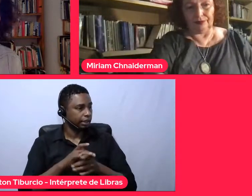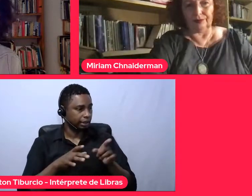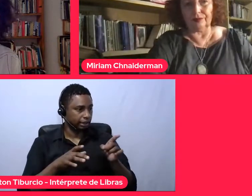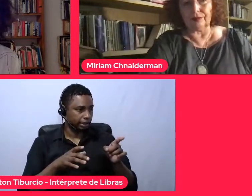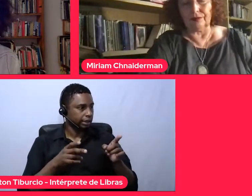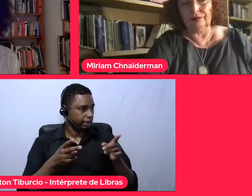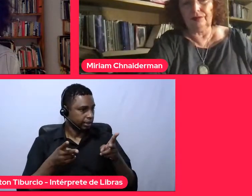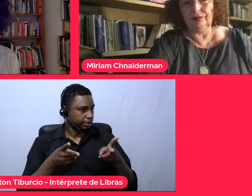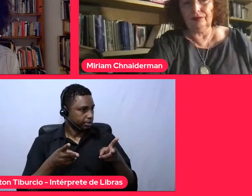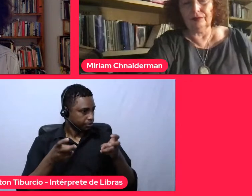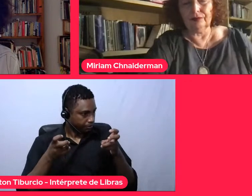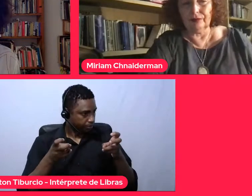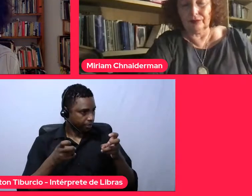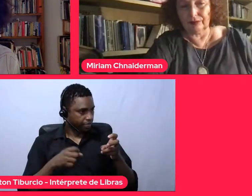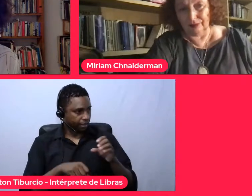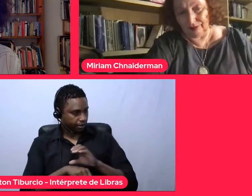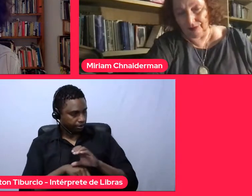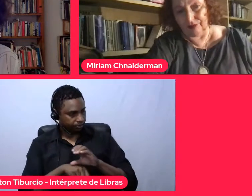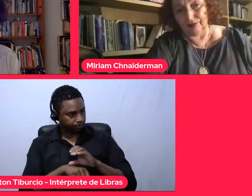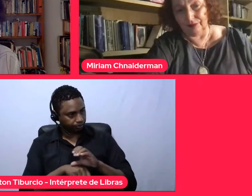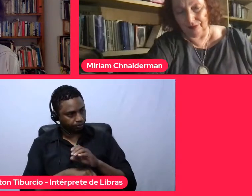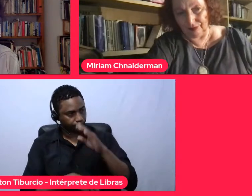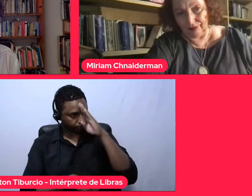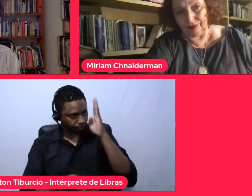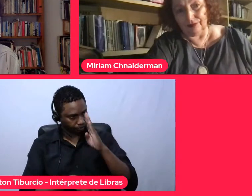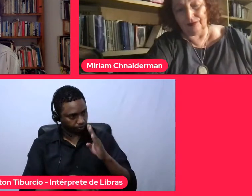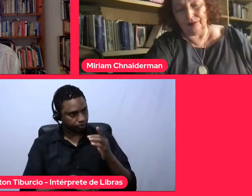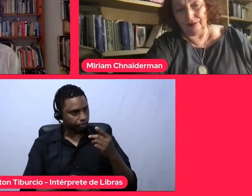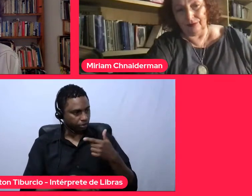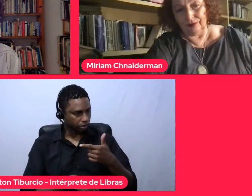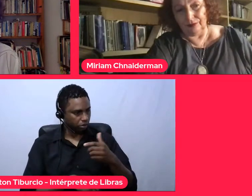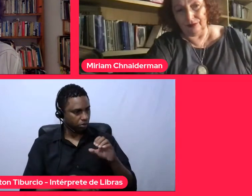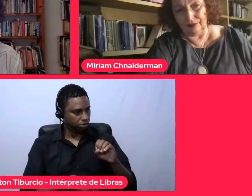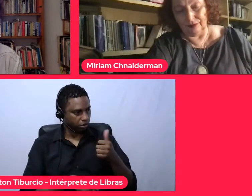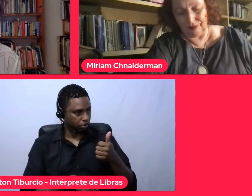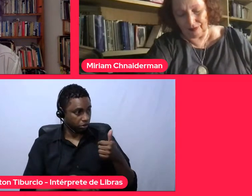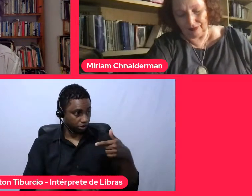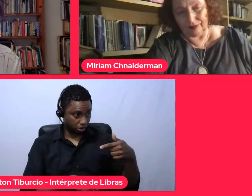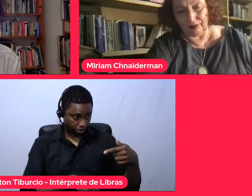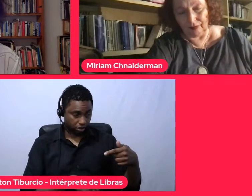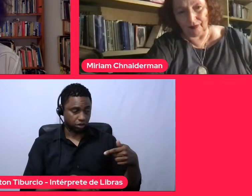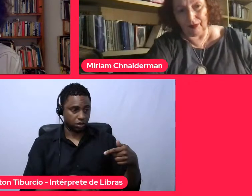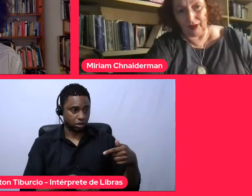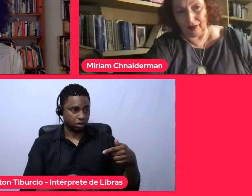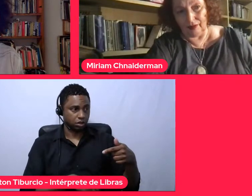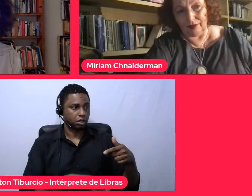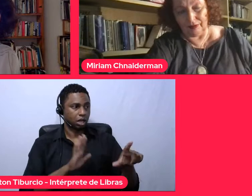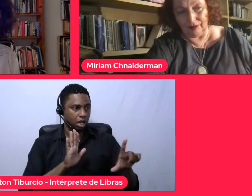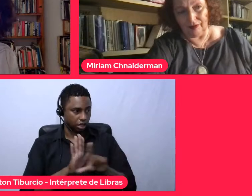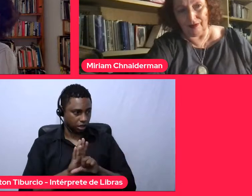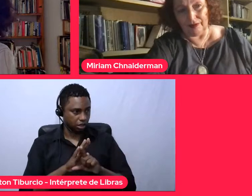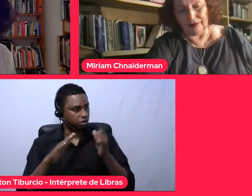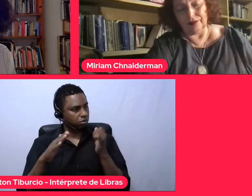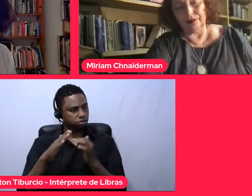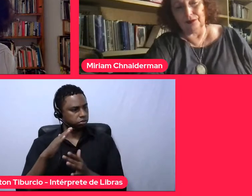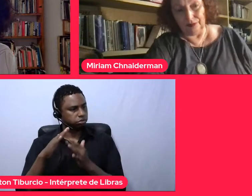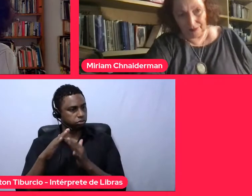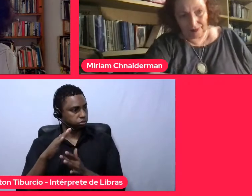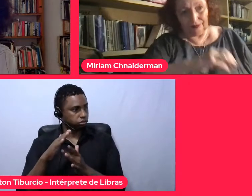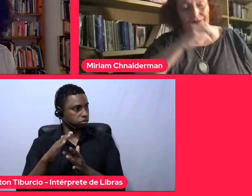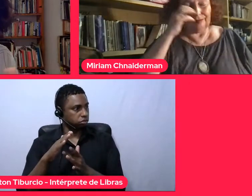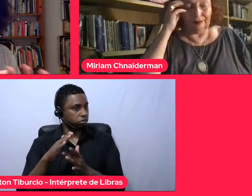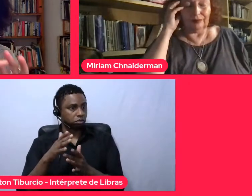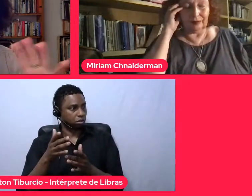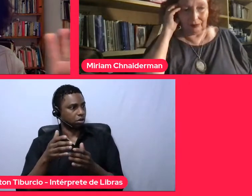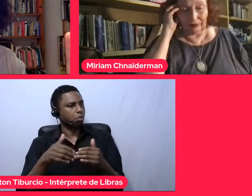Constituição brasileira de 2017 para a lei das imigrações é muito avançada,